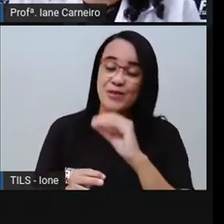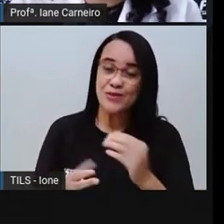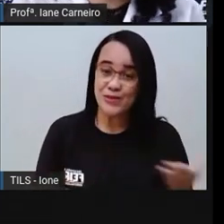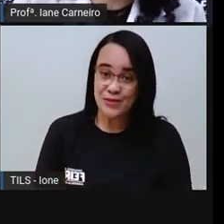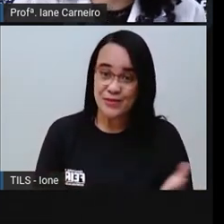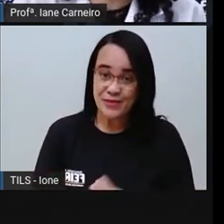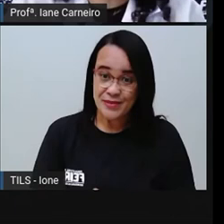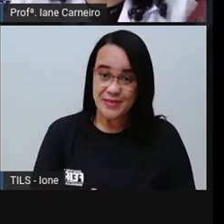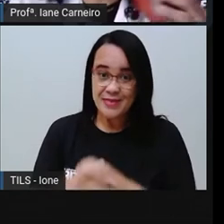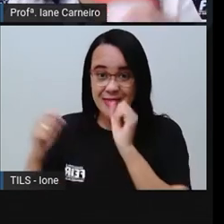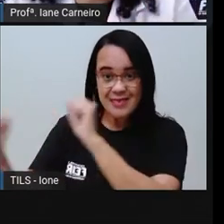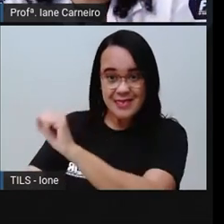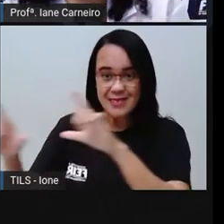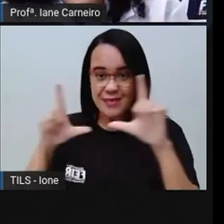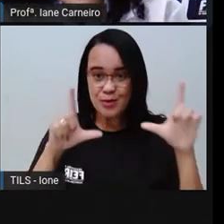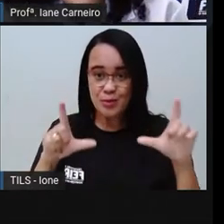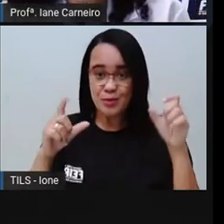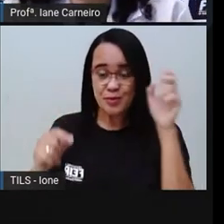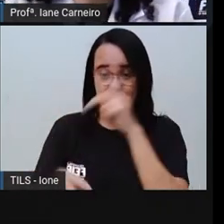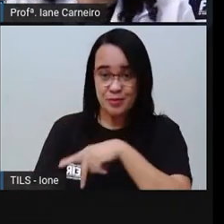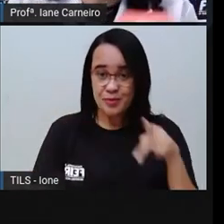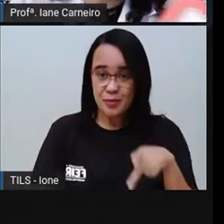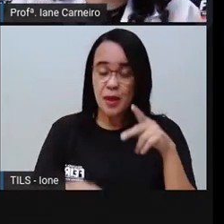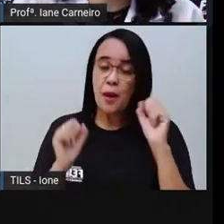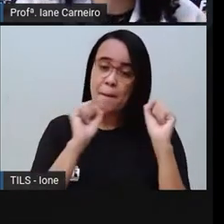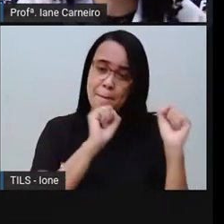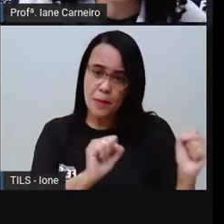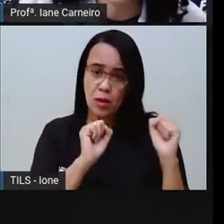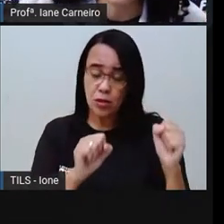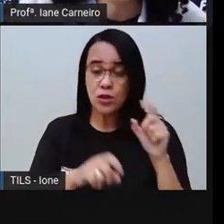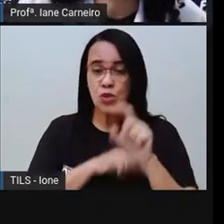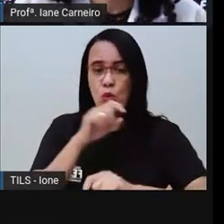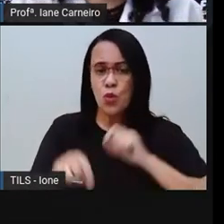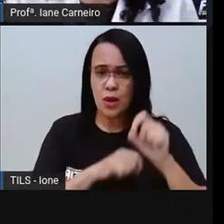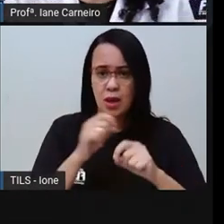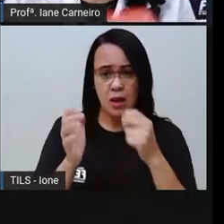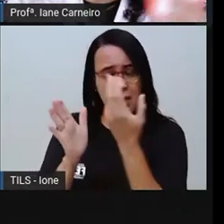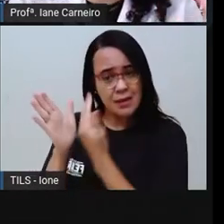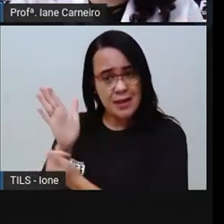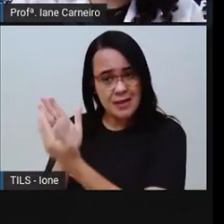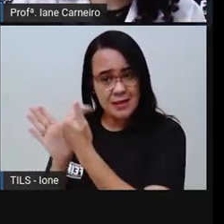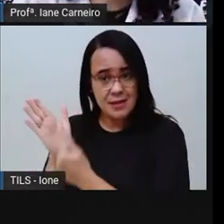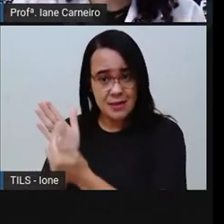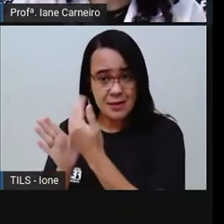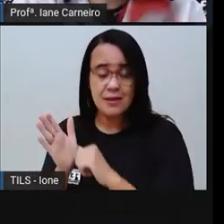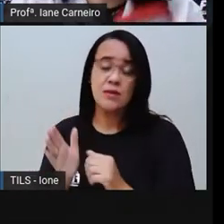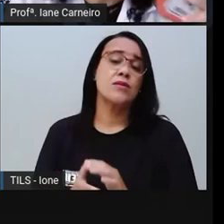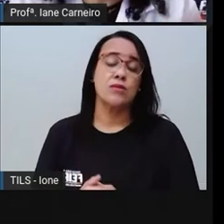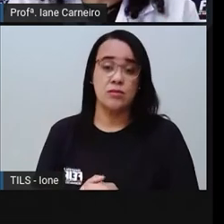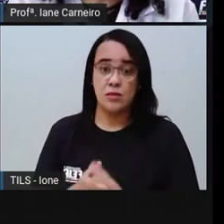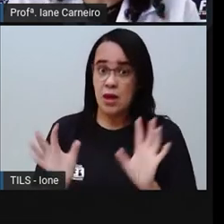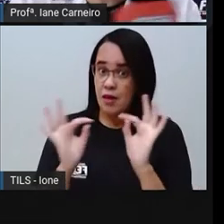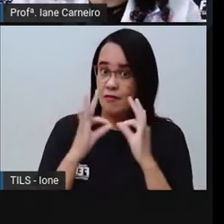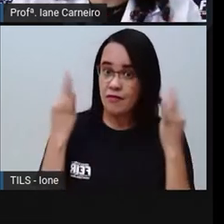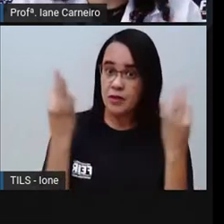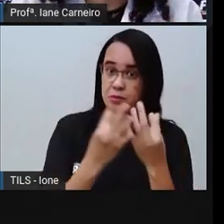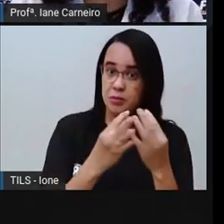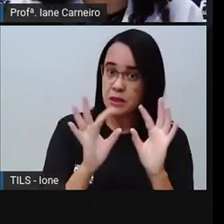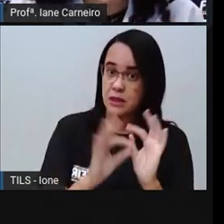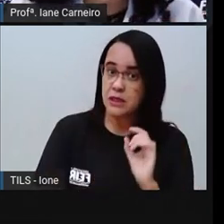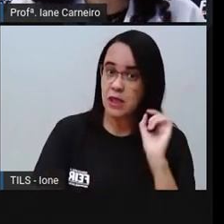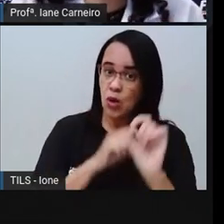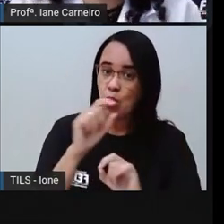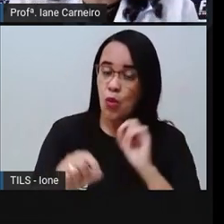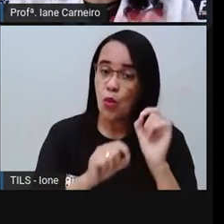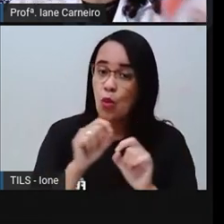Que vocês podem ou desenhar, né? Ou colocar os nomes, ou a família que conseguir imprimir também seria